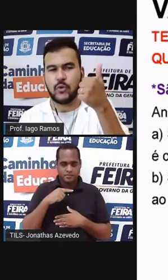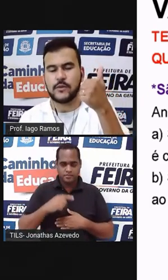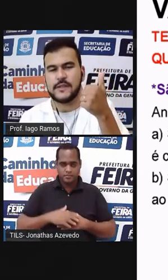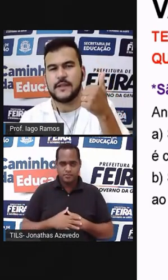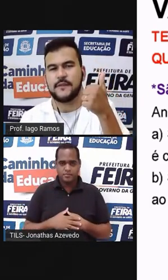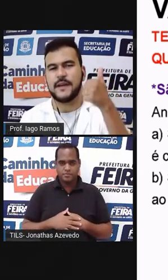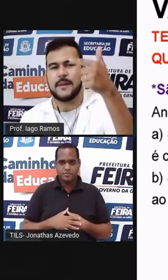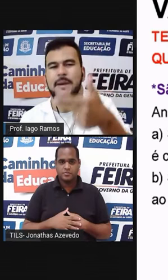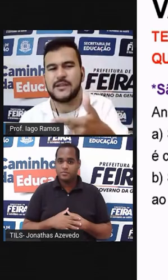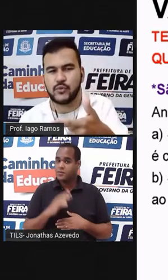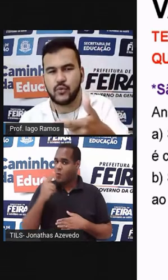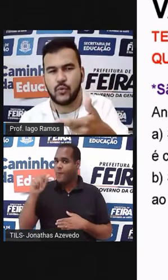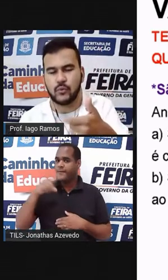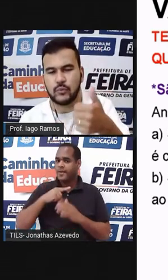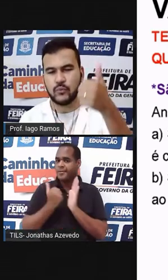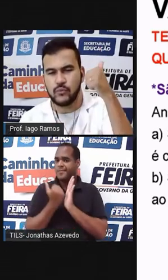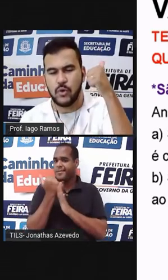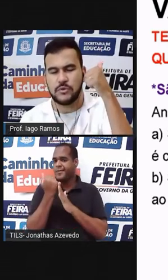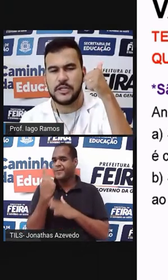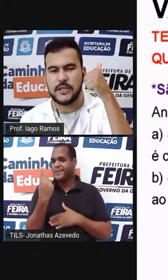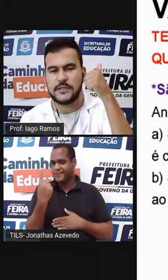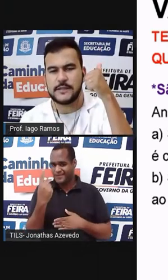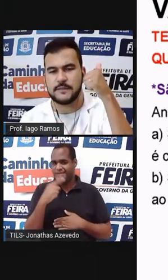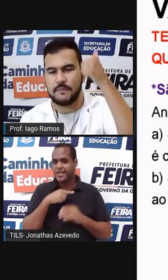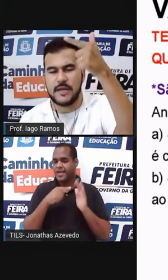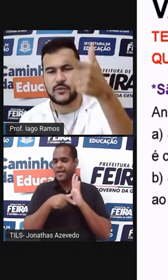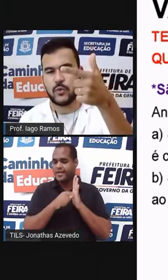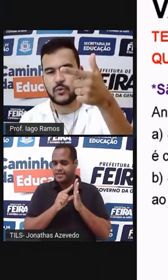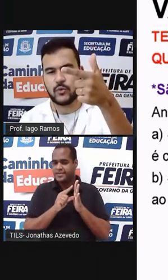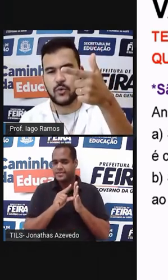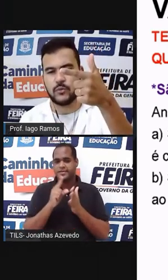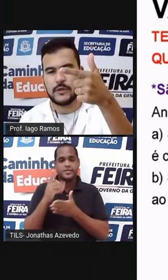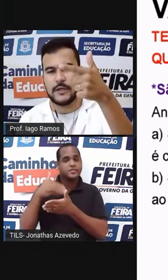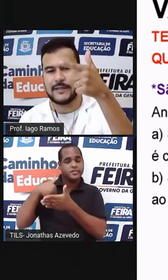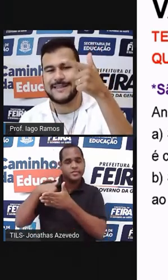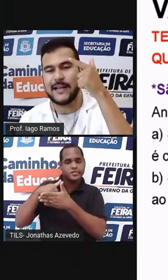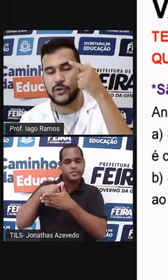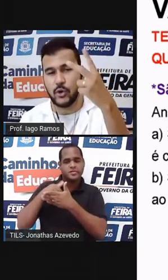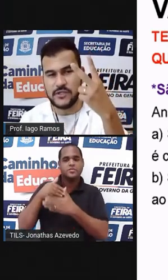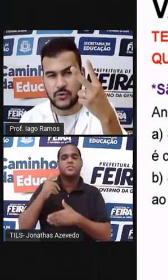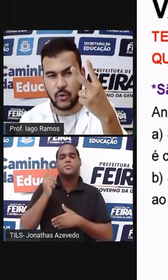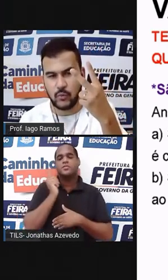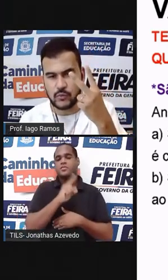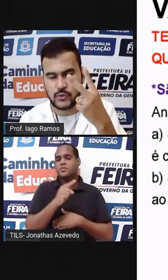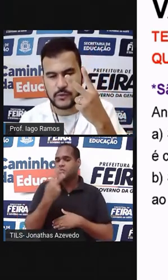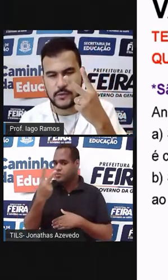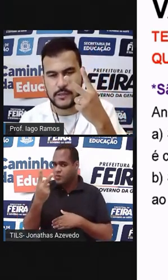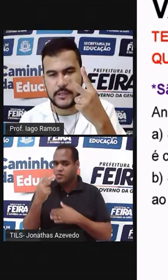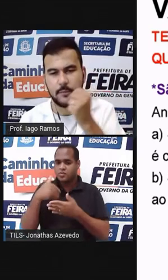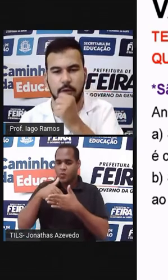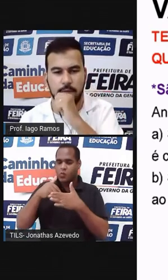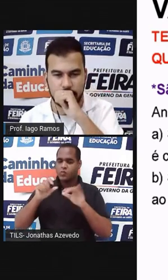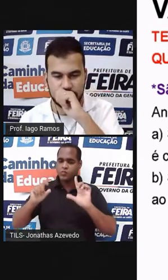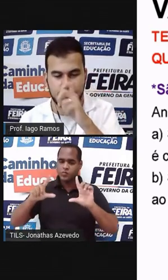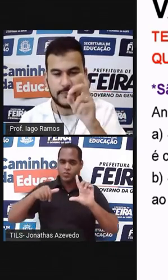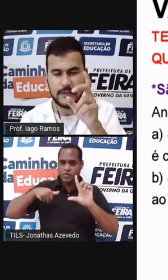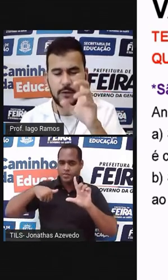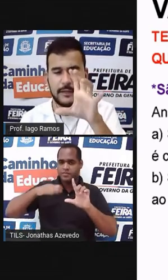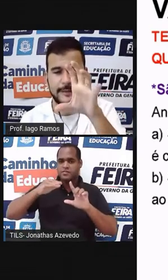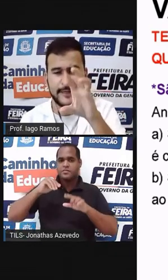Outro gol significa mais um gol. Um gol de antes, mais o outro gol. Dá dois gols, tá bom?